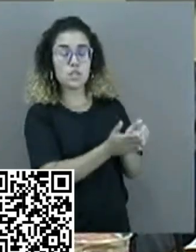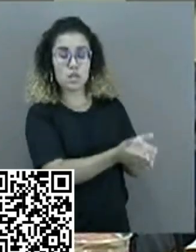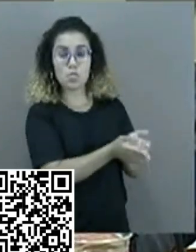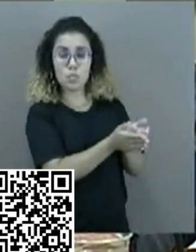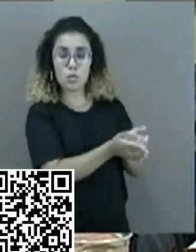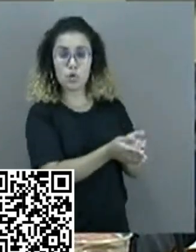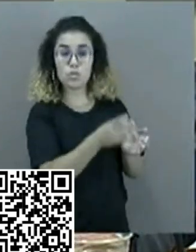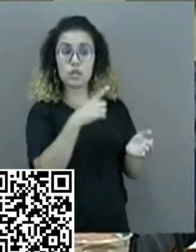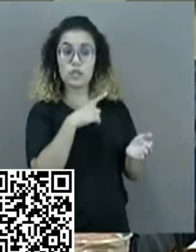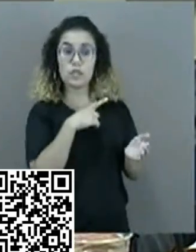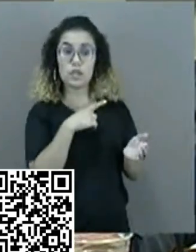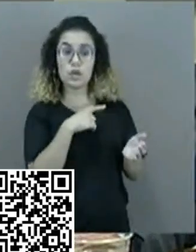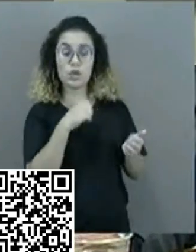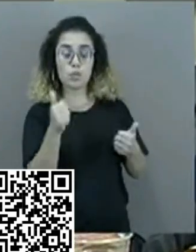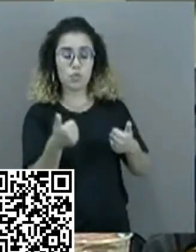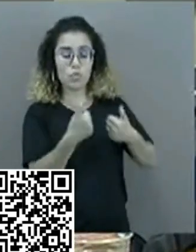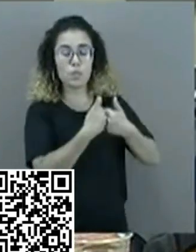como sócio o Porto de Roterdã.